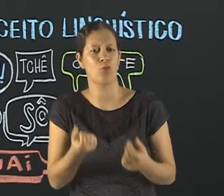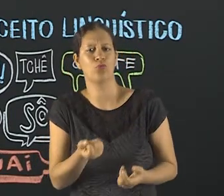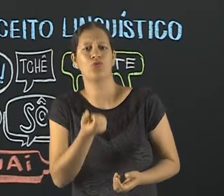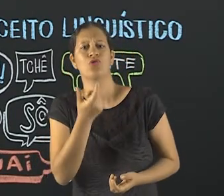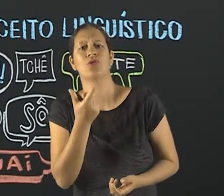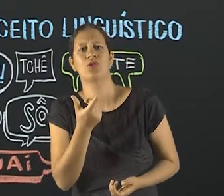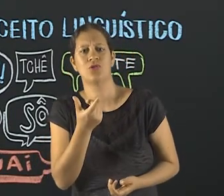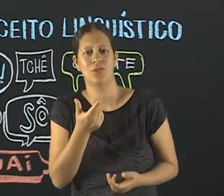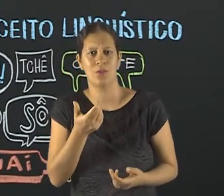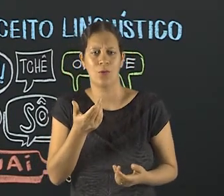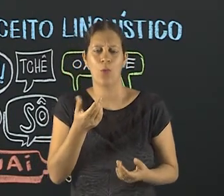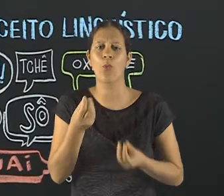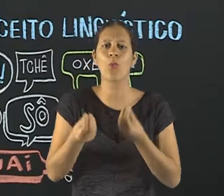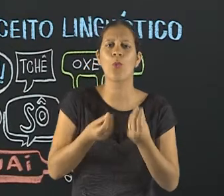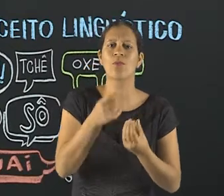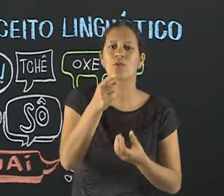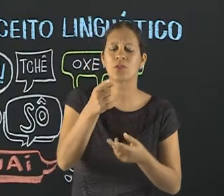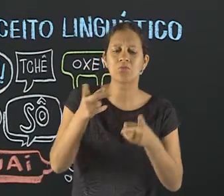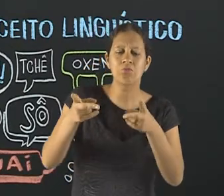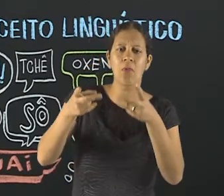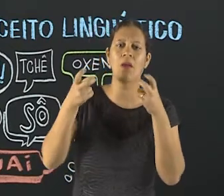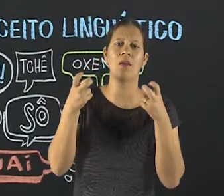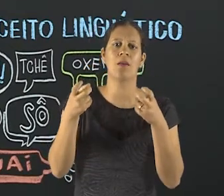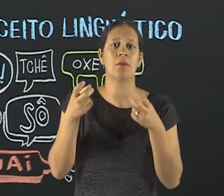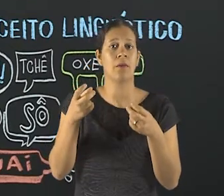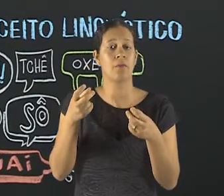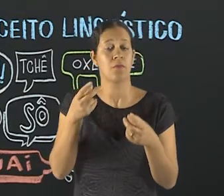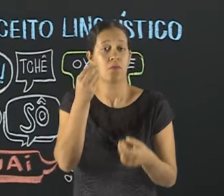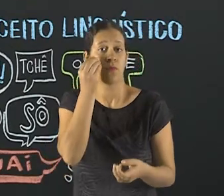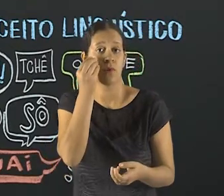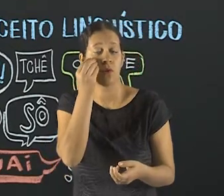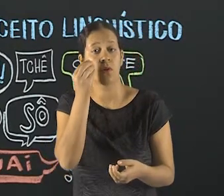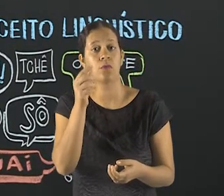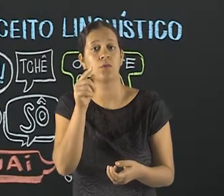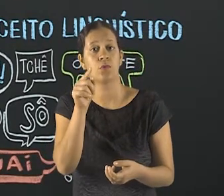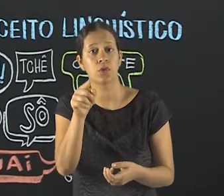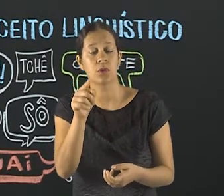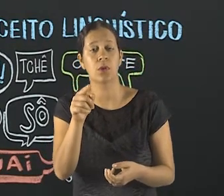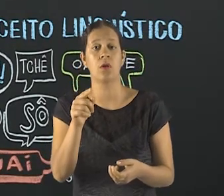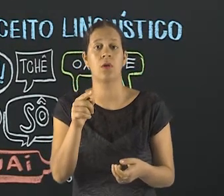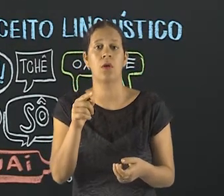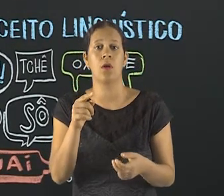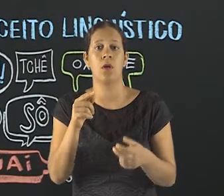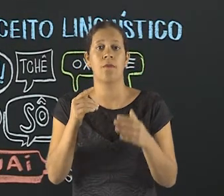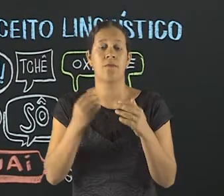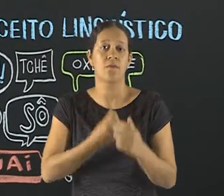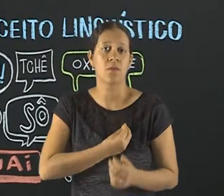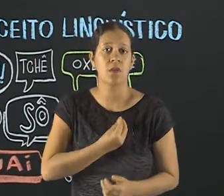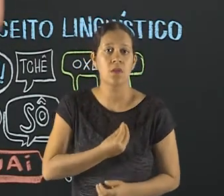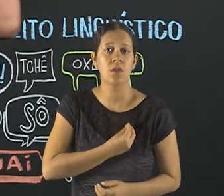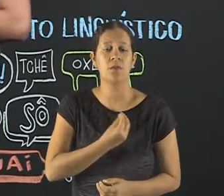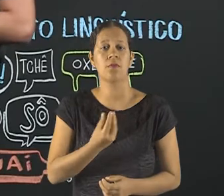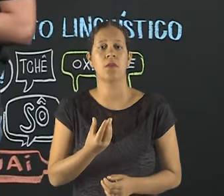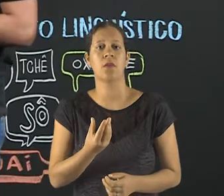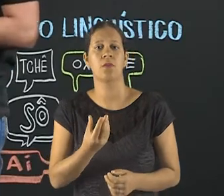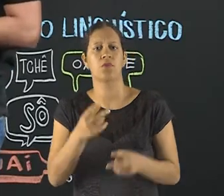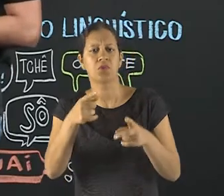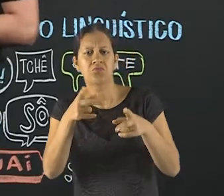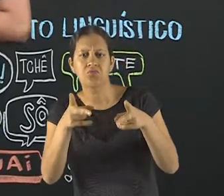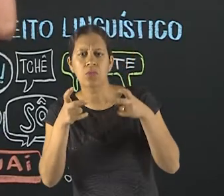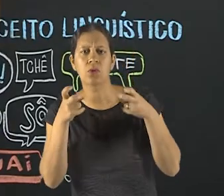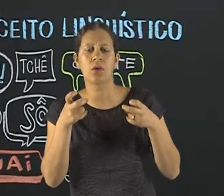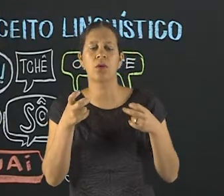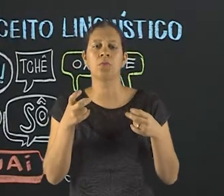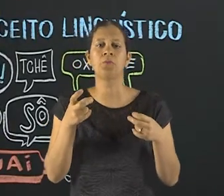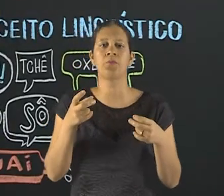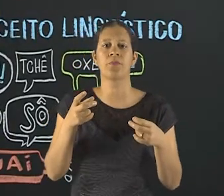reconhecer esses termos? Depende, depende de onde você mora, depende da sua origem. E é por isso que quando a gente fala em variedades, eu